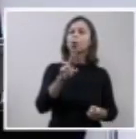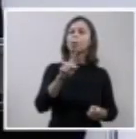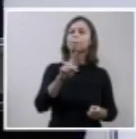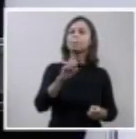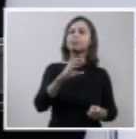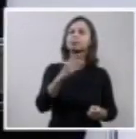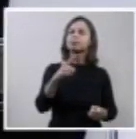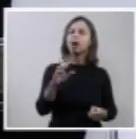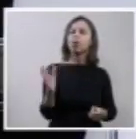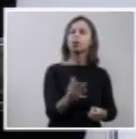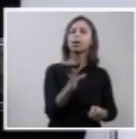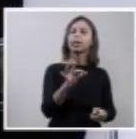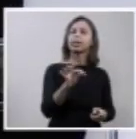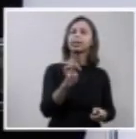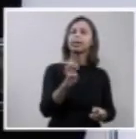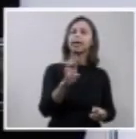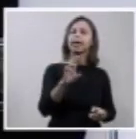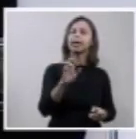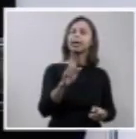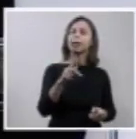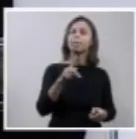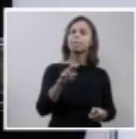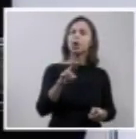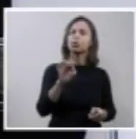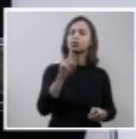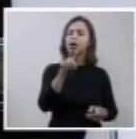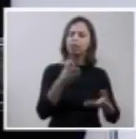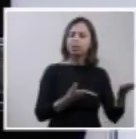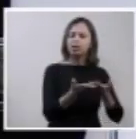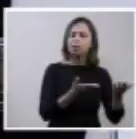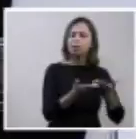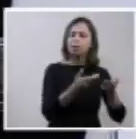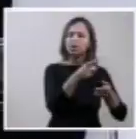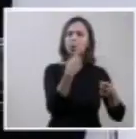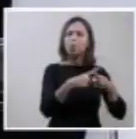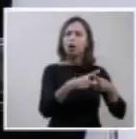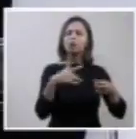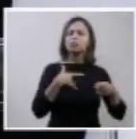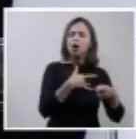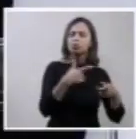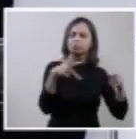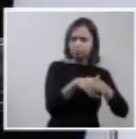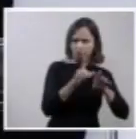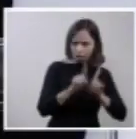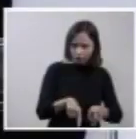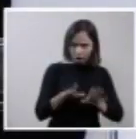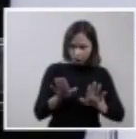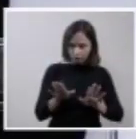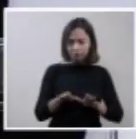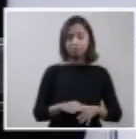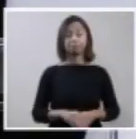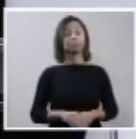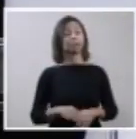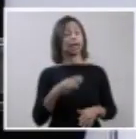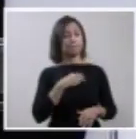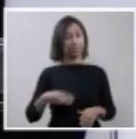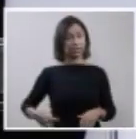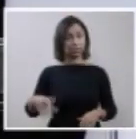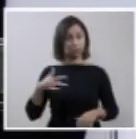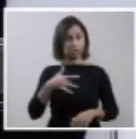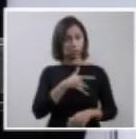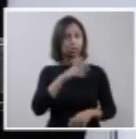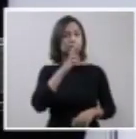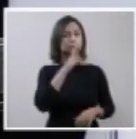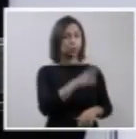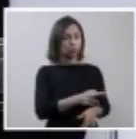Eu concordaria com essa sua colocação, no sentido de que o objetivo, digamos assim,